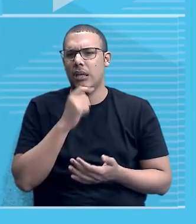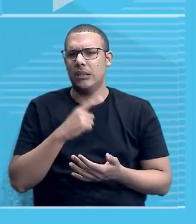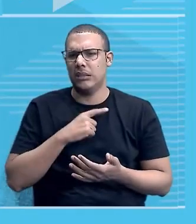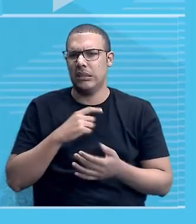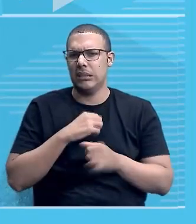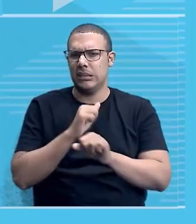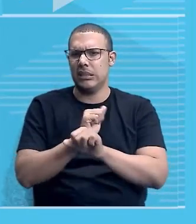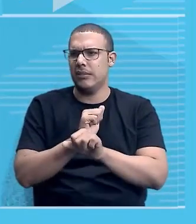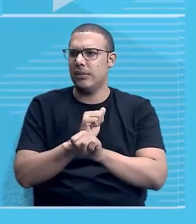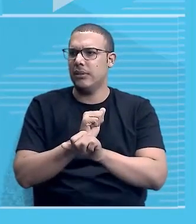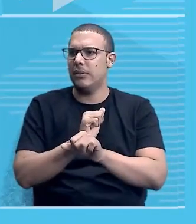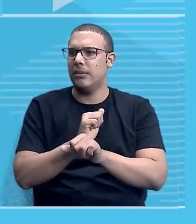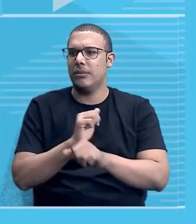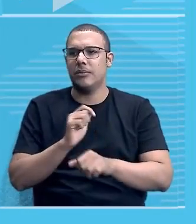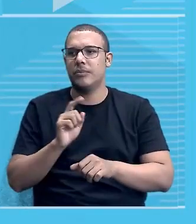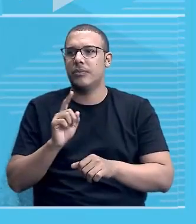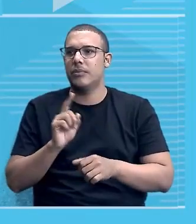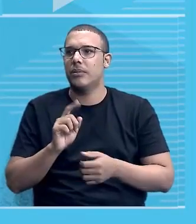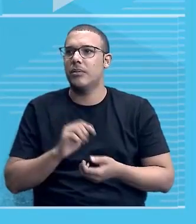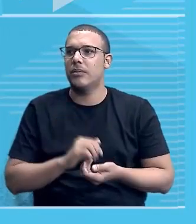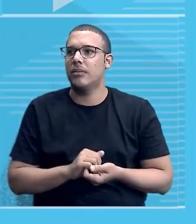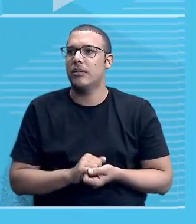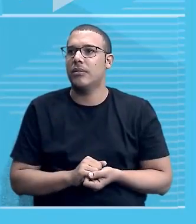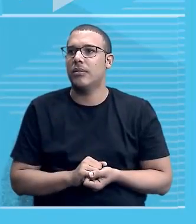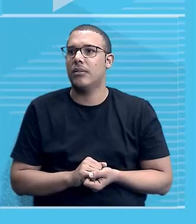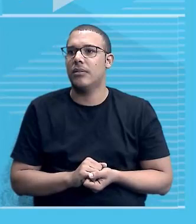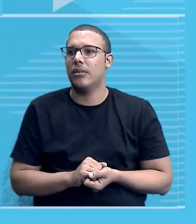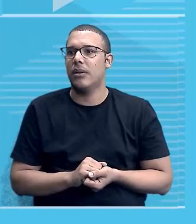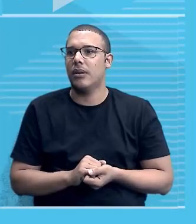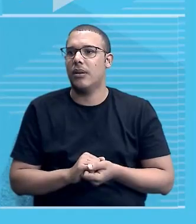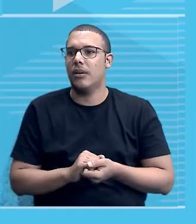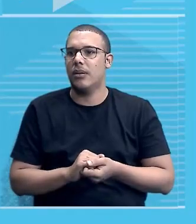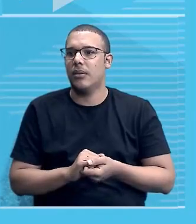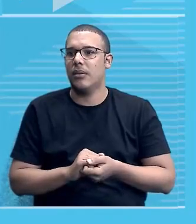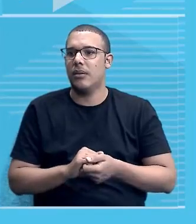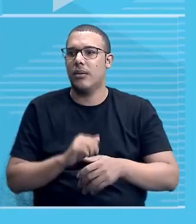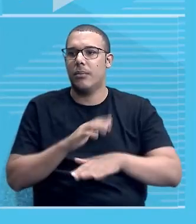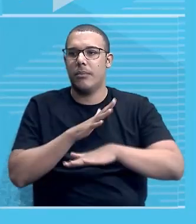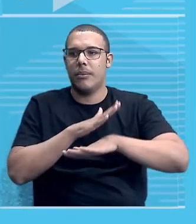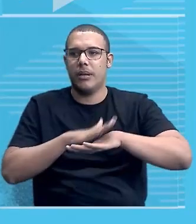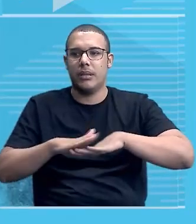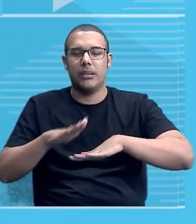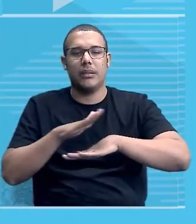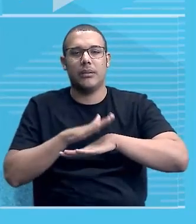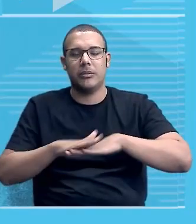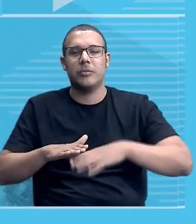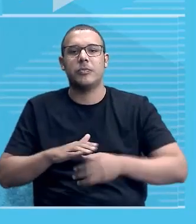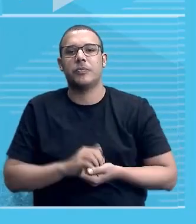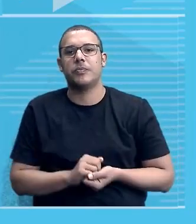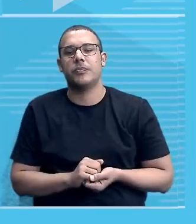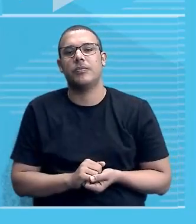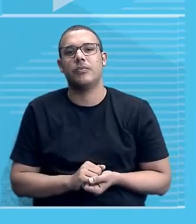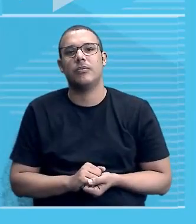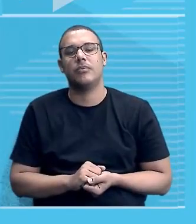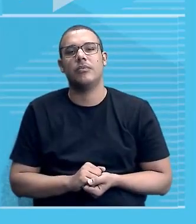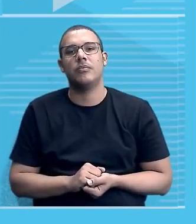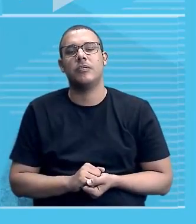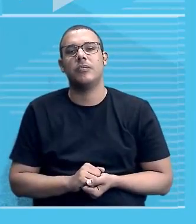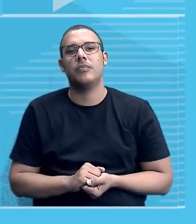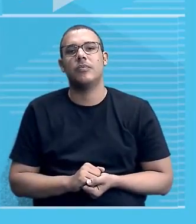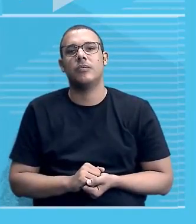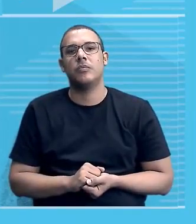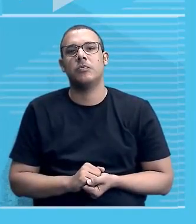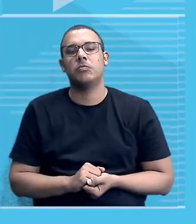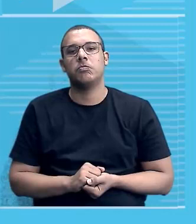Não, não, aqui nós estamos falando do século XIX, né, é, o que tem, muitas guerras tribais na África, né, muitos confrontos armados, tá?